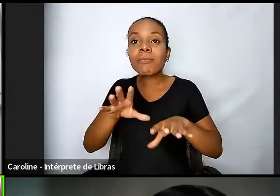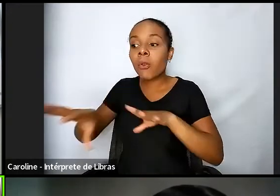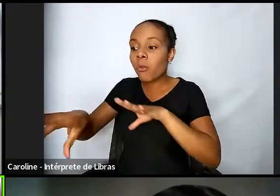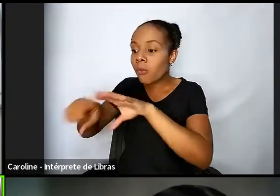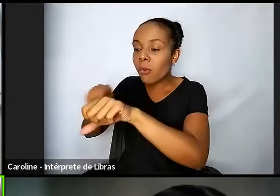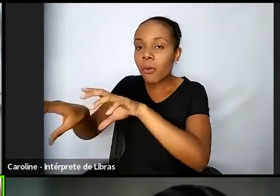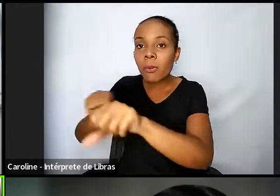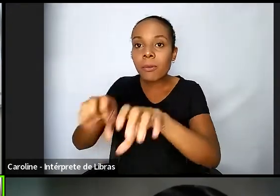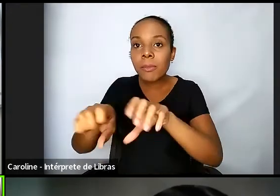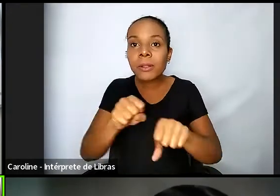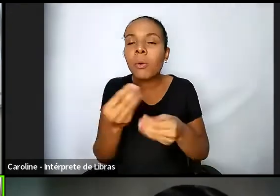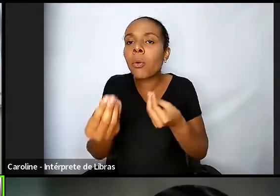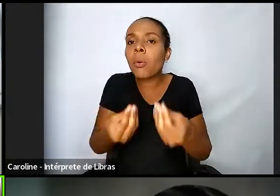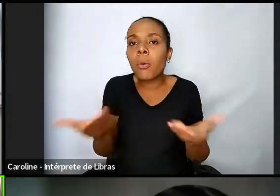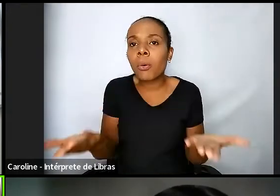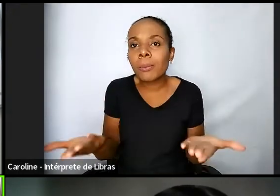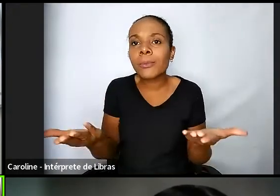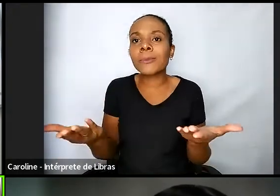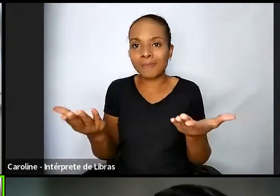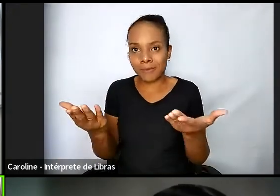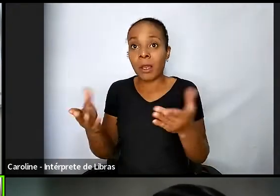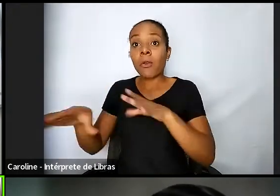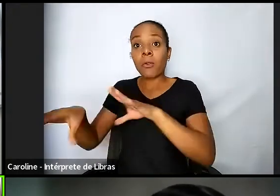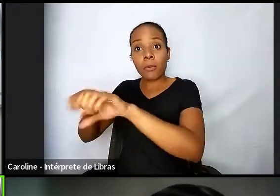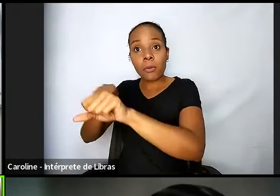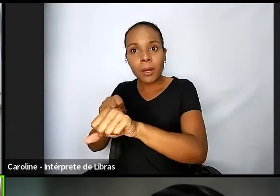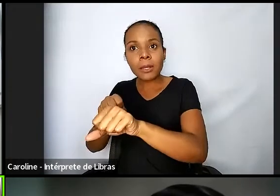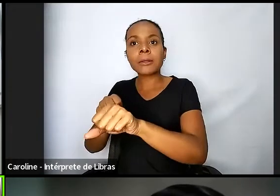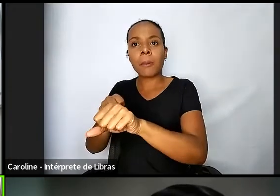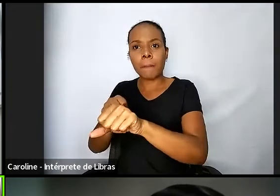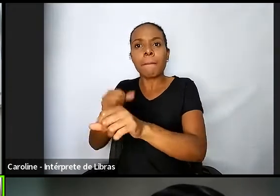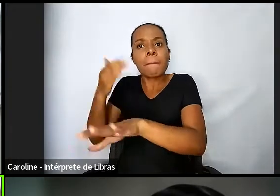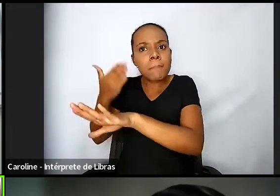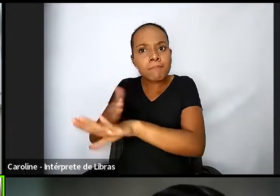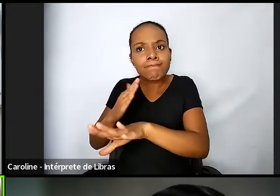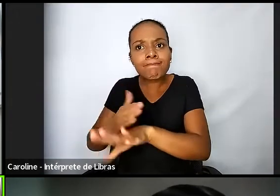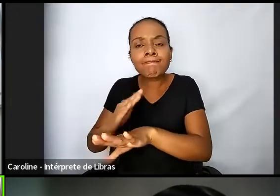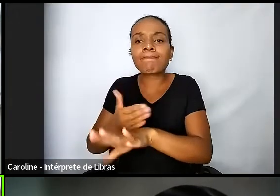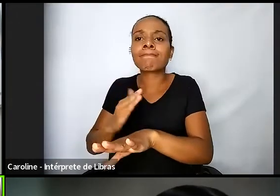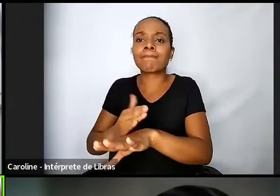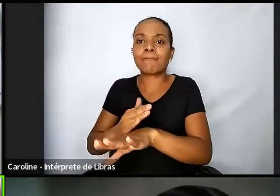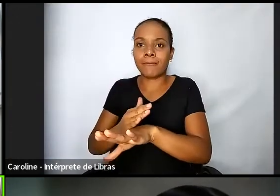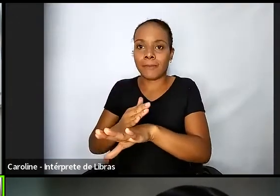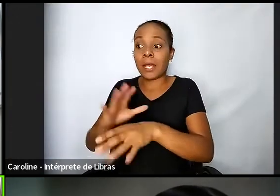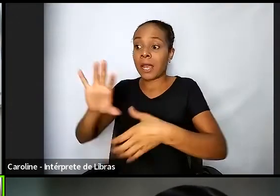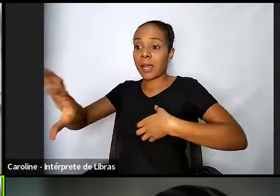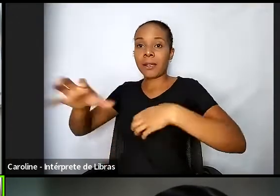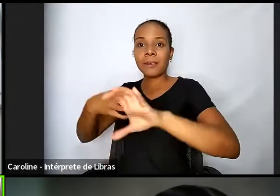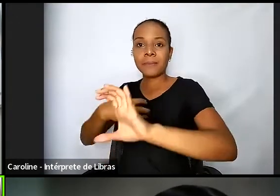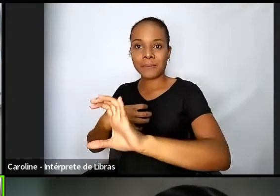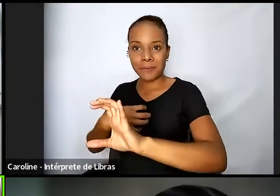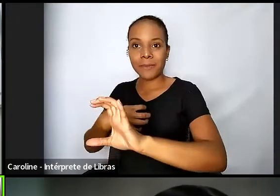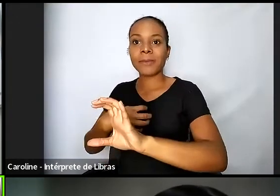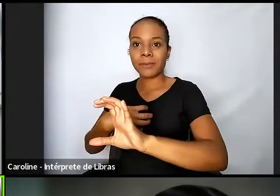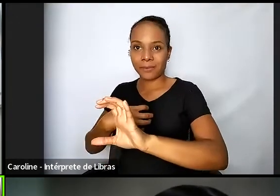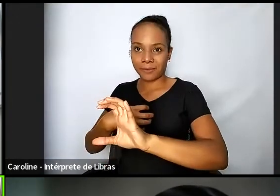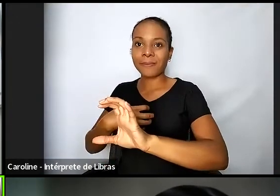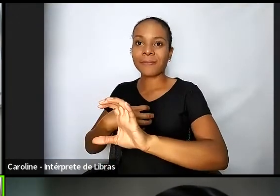capacitação ativa empática a gente efetivamente